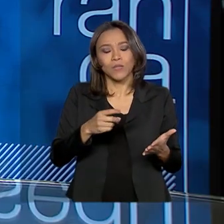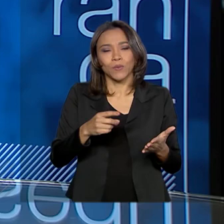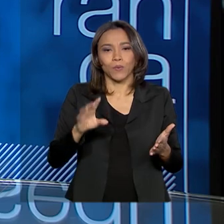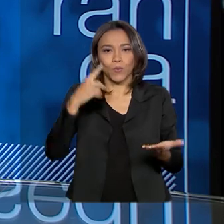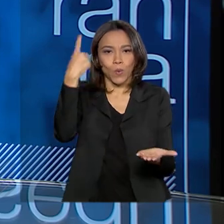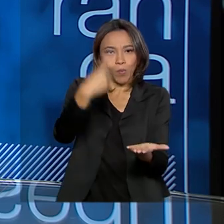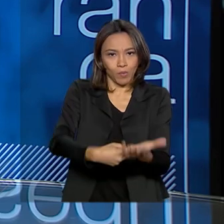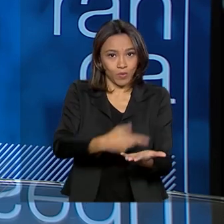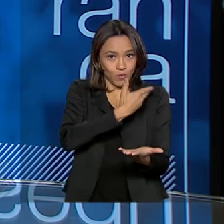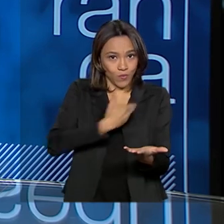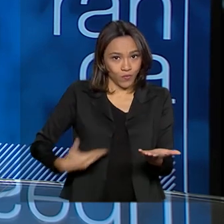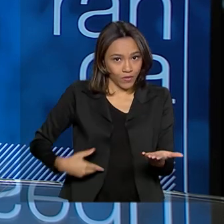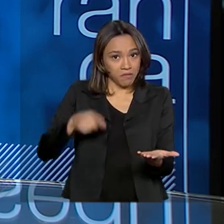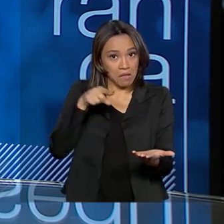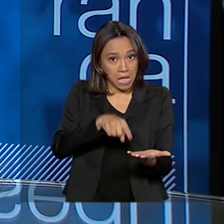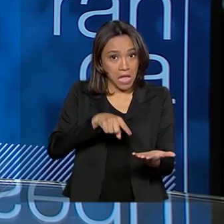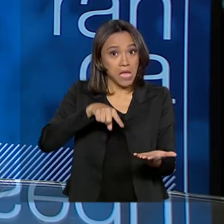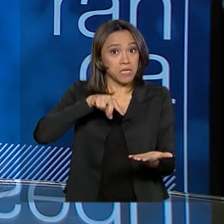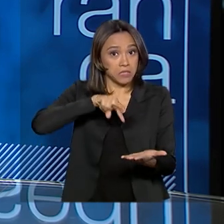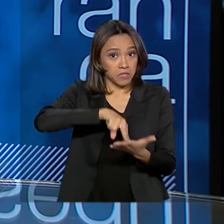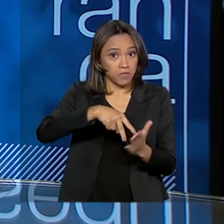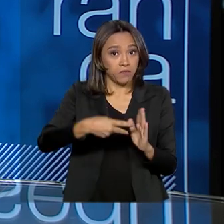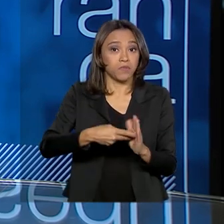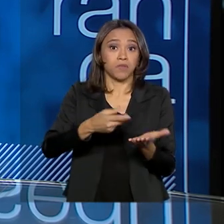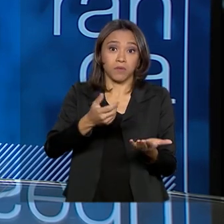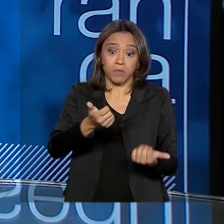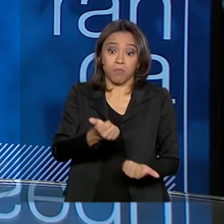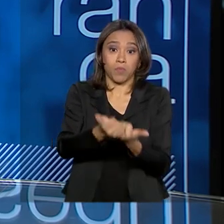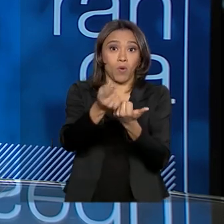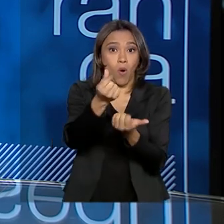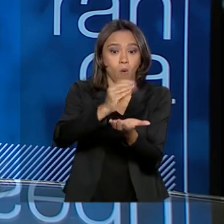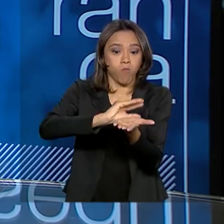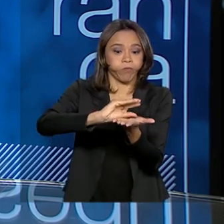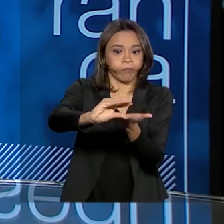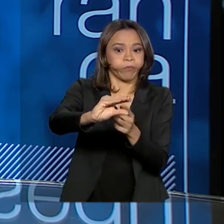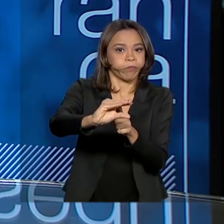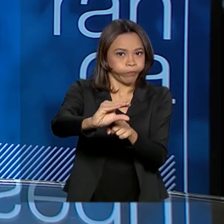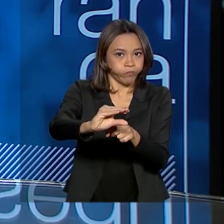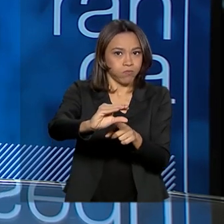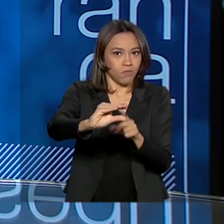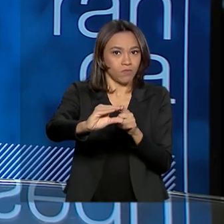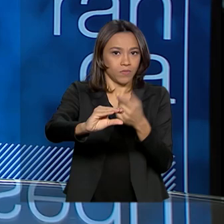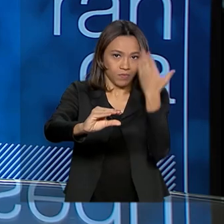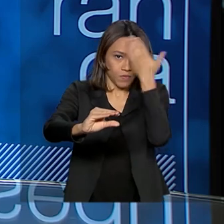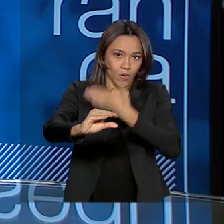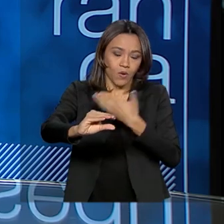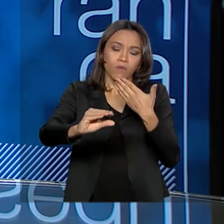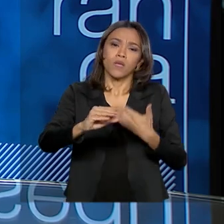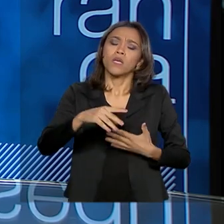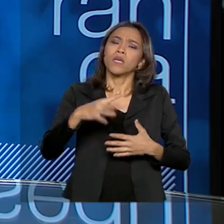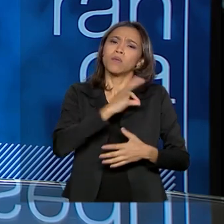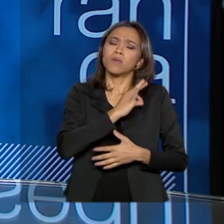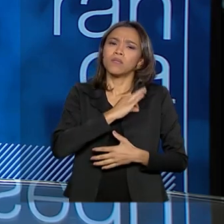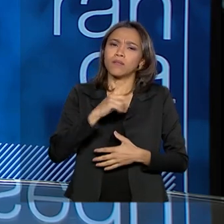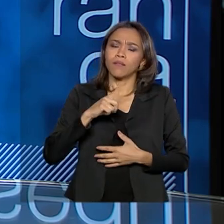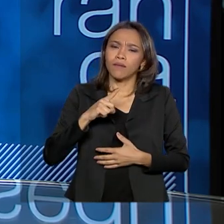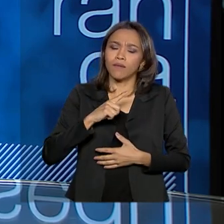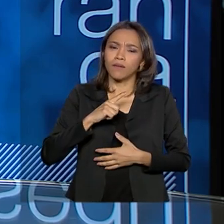refletiu no orçamento, é o maior orçamento que nós temos, 2020. E a Polícia tem um planejamento estratégico para